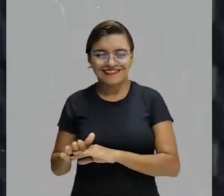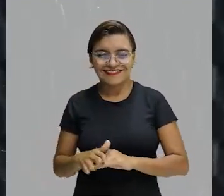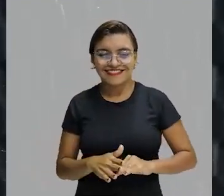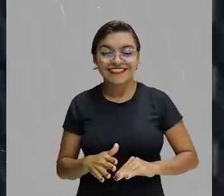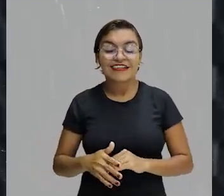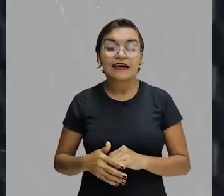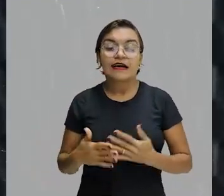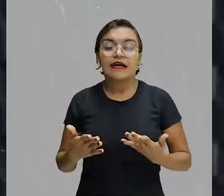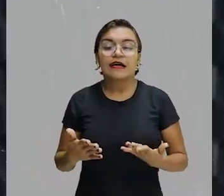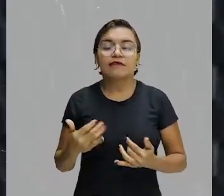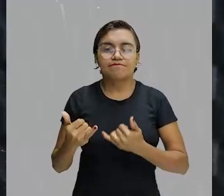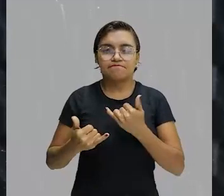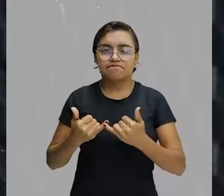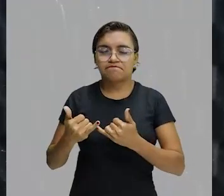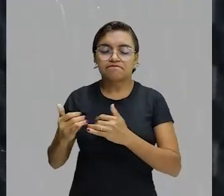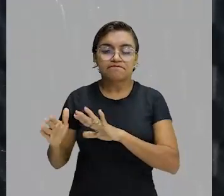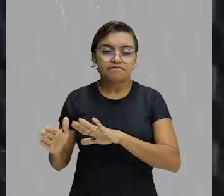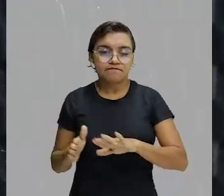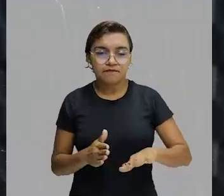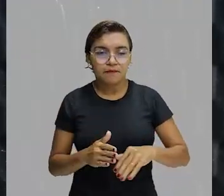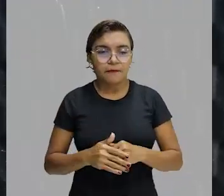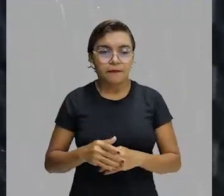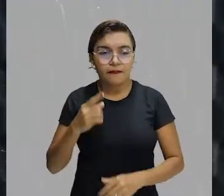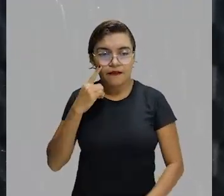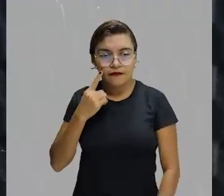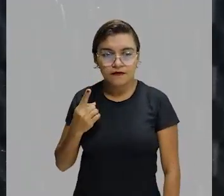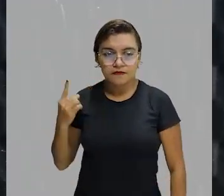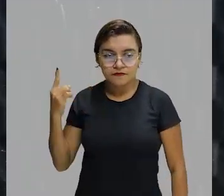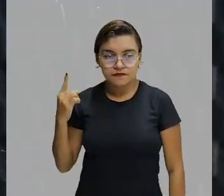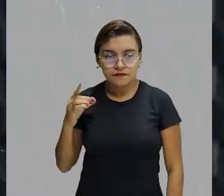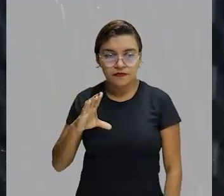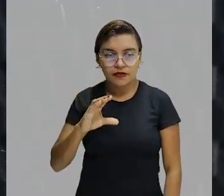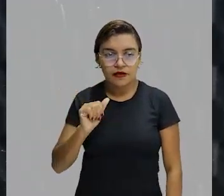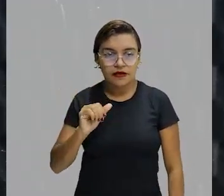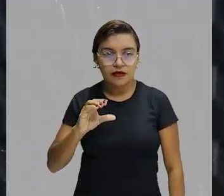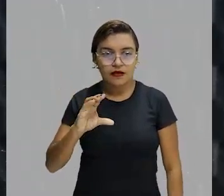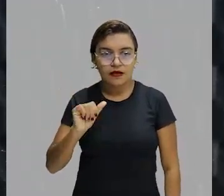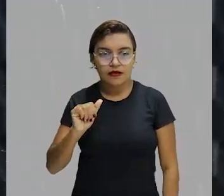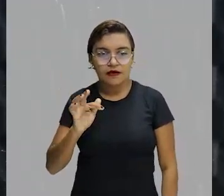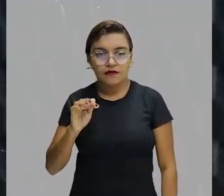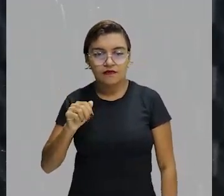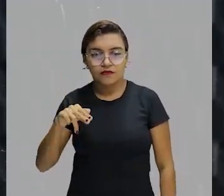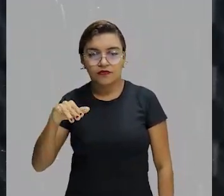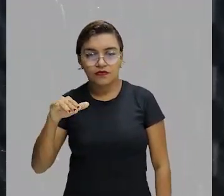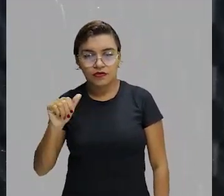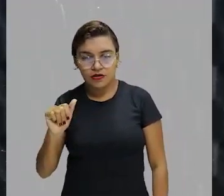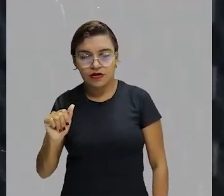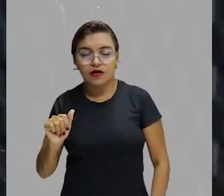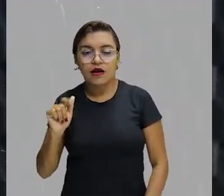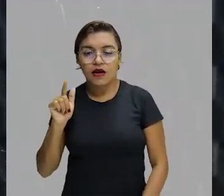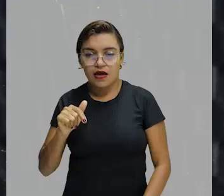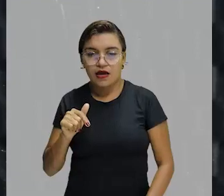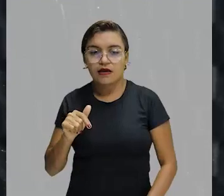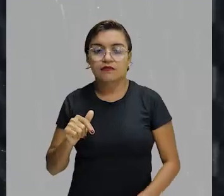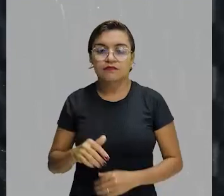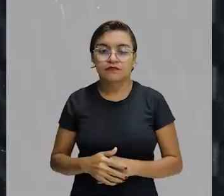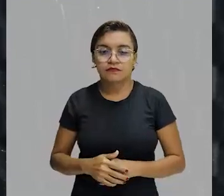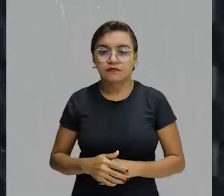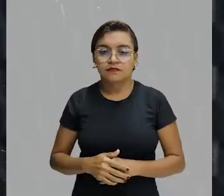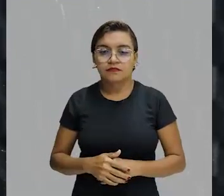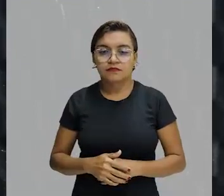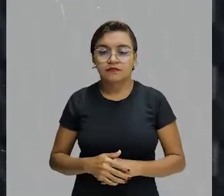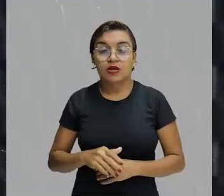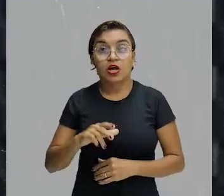só aquela frase ali da Cacafônica Luciana Gimenez, apresentadora do Super Pop. Foi